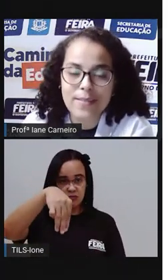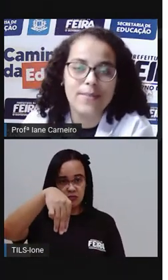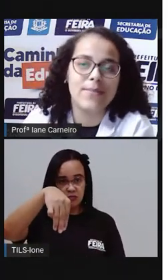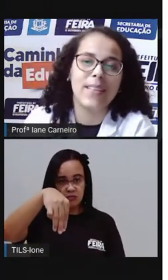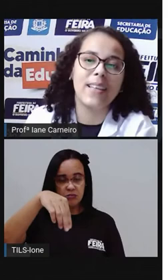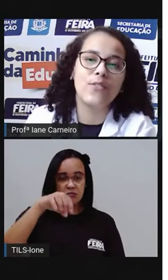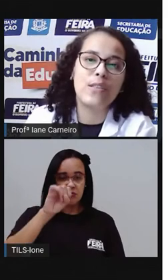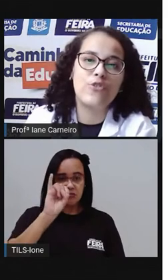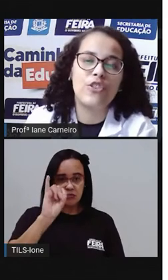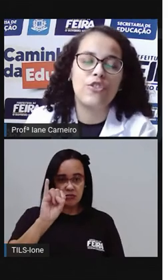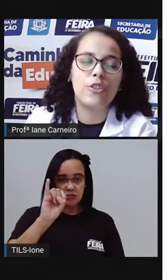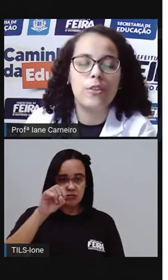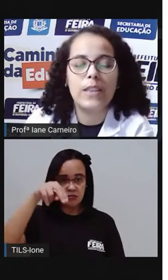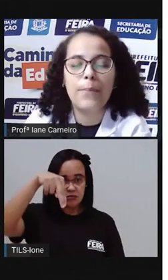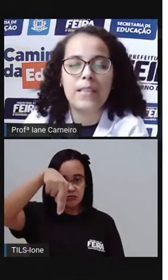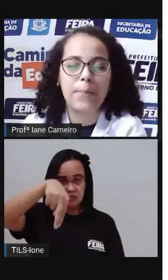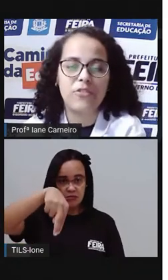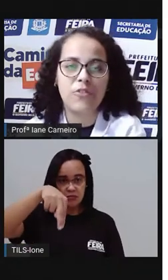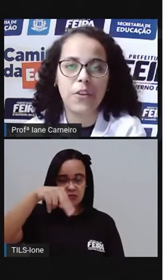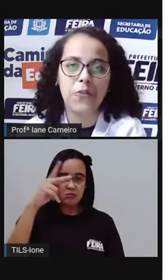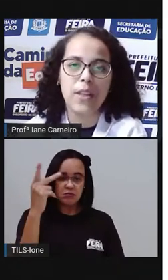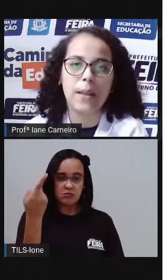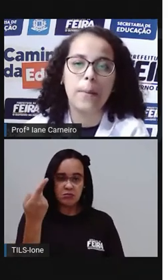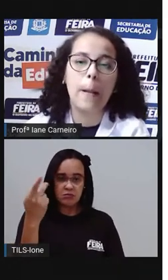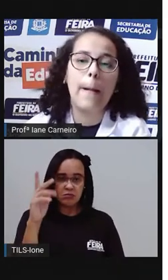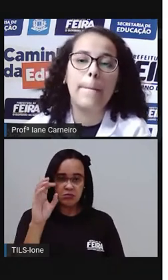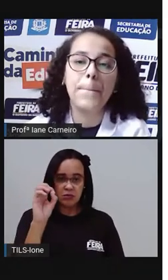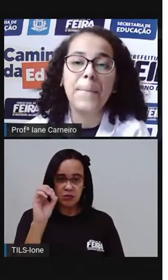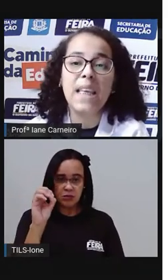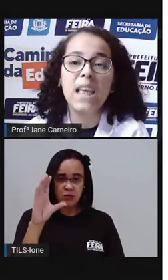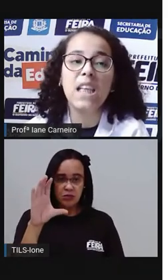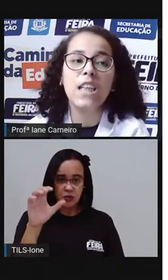Escreve do seu jeitinho e depois a gente vai conferir.